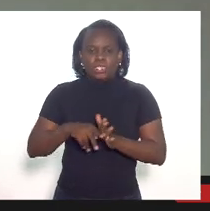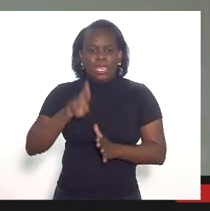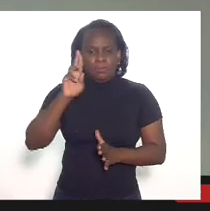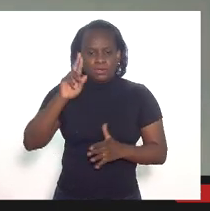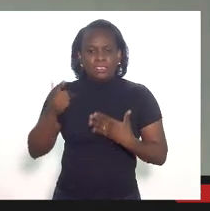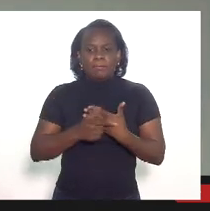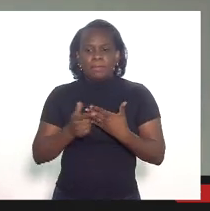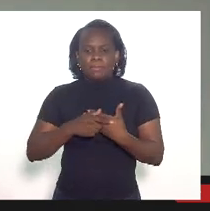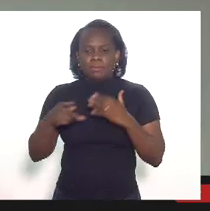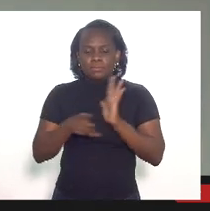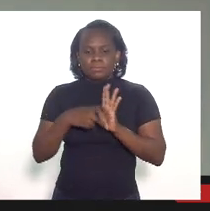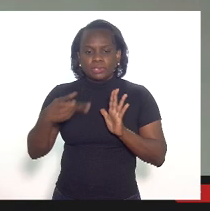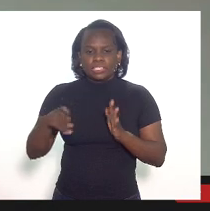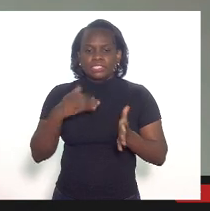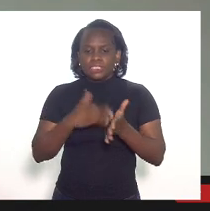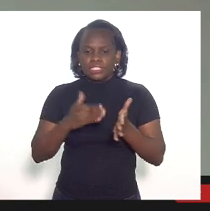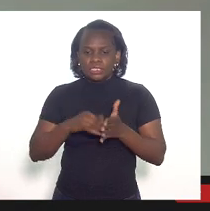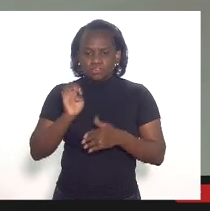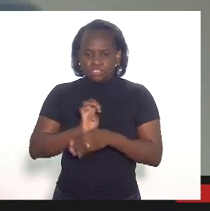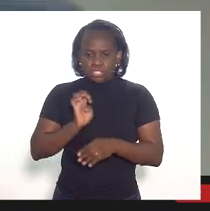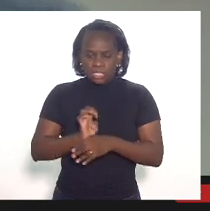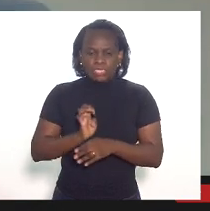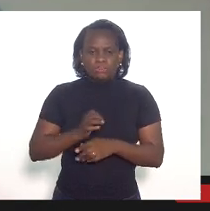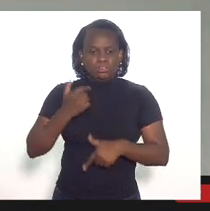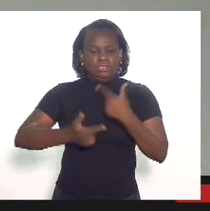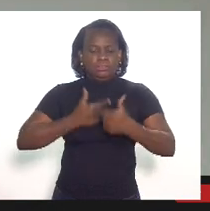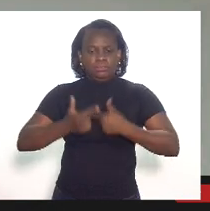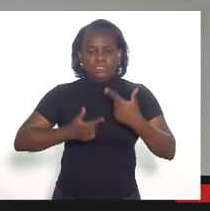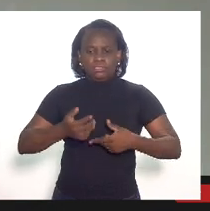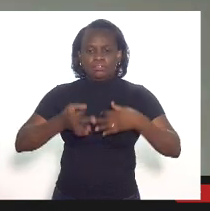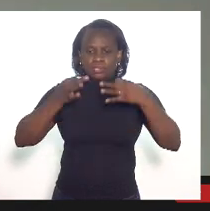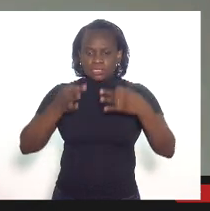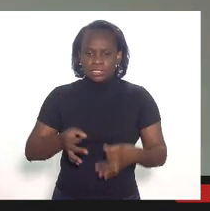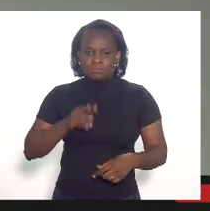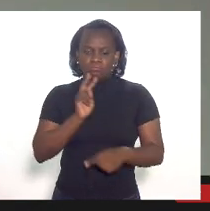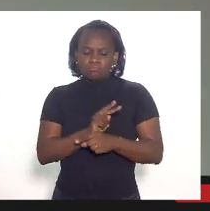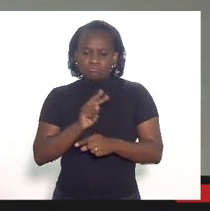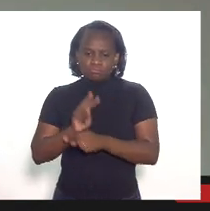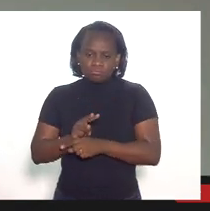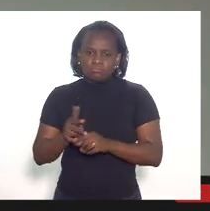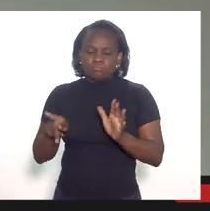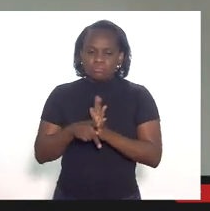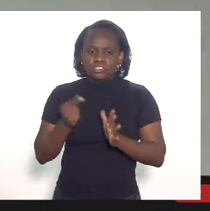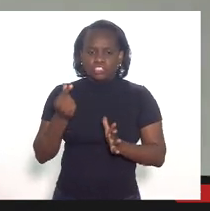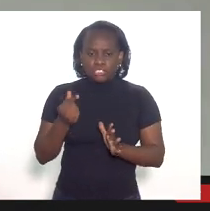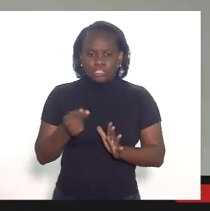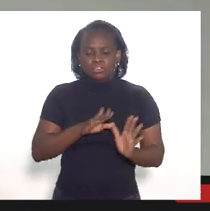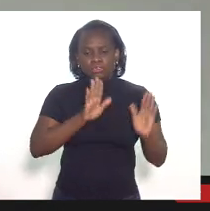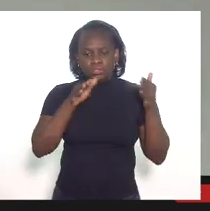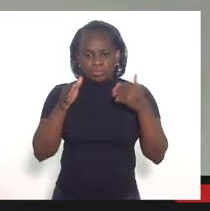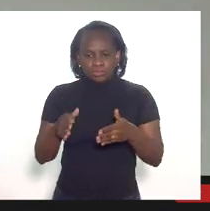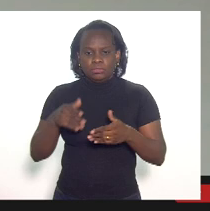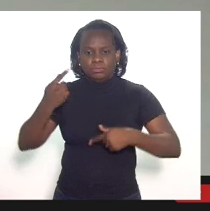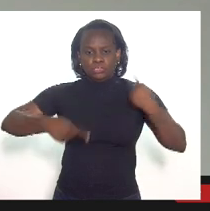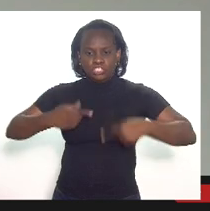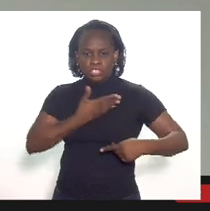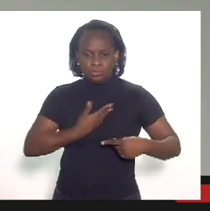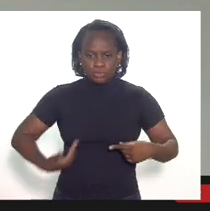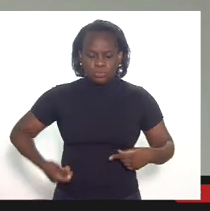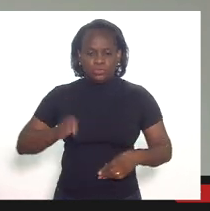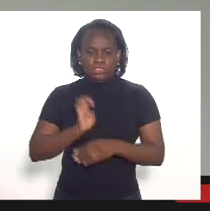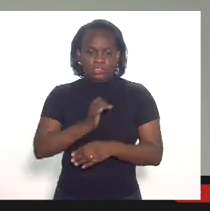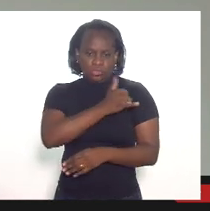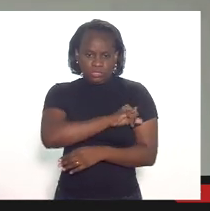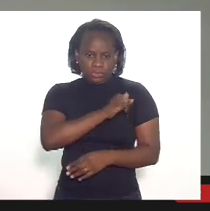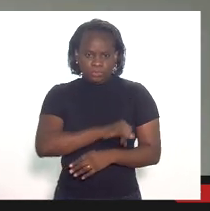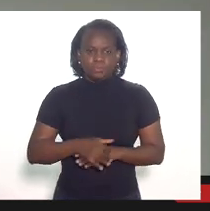de Secretaria de Estado de fazer a devida proteção das receitas direcionadas às políticas públicas do Estado do Rio de